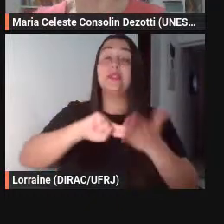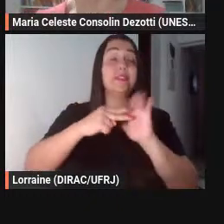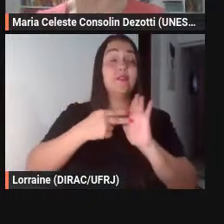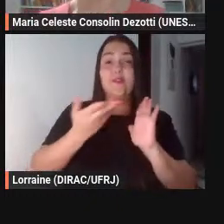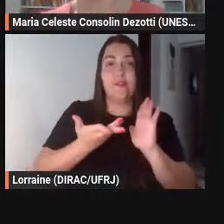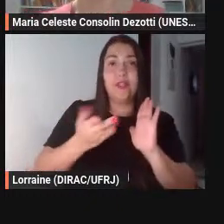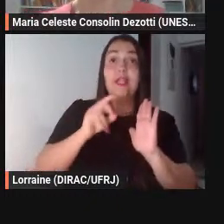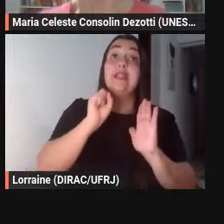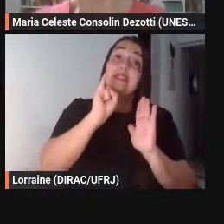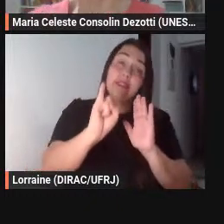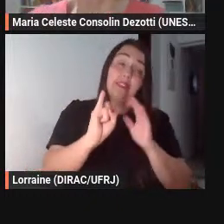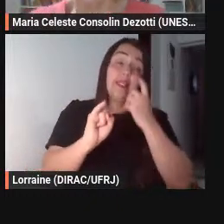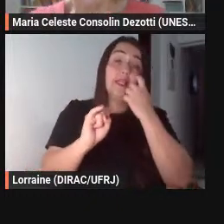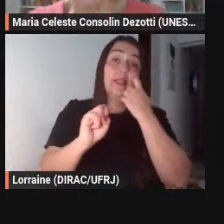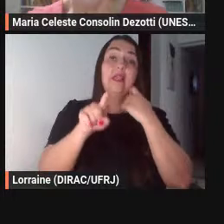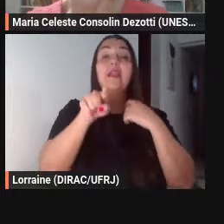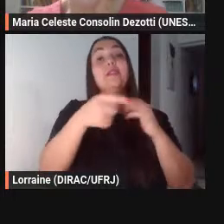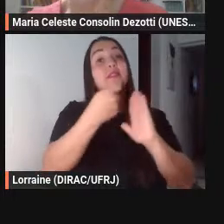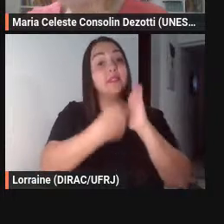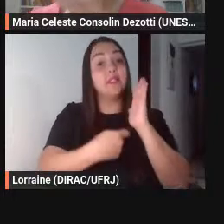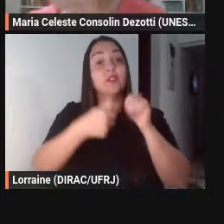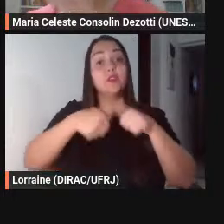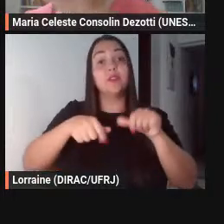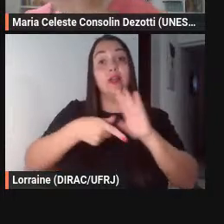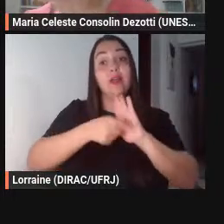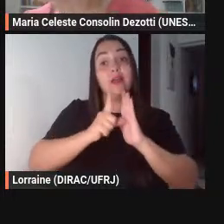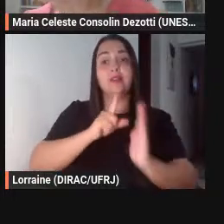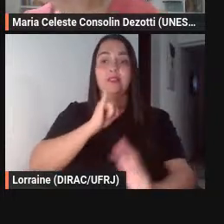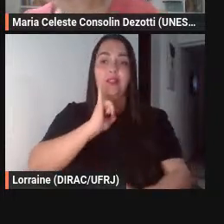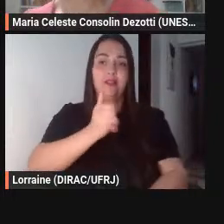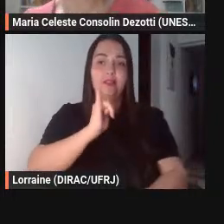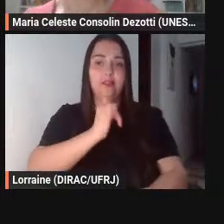colocado antes da narrativa